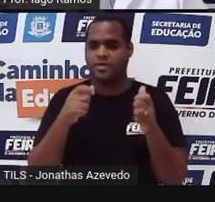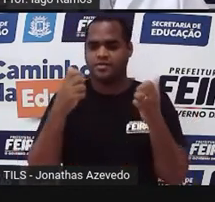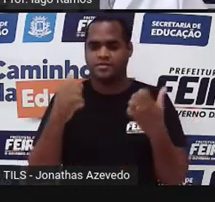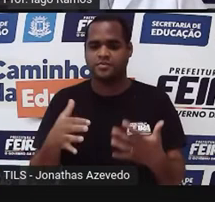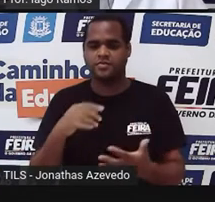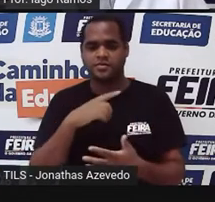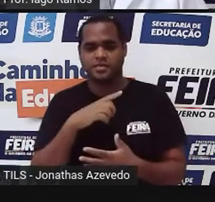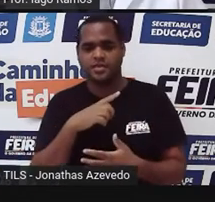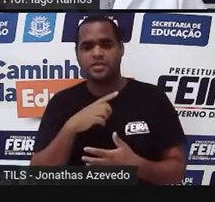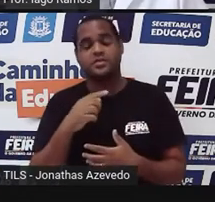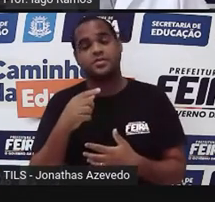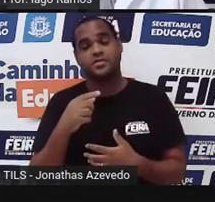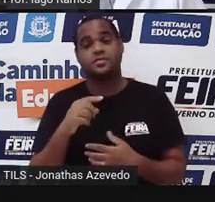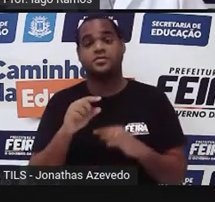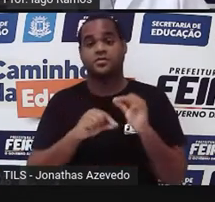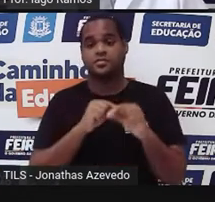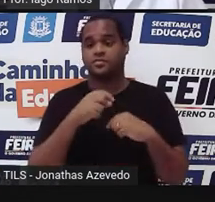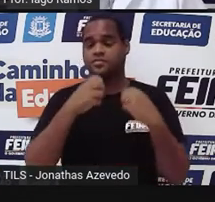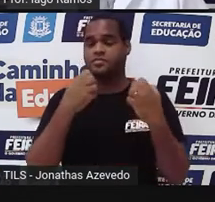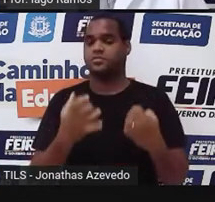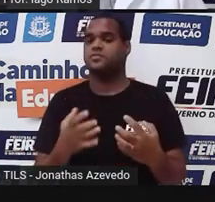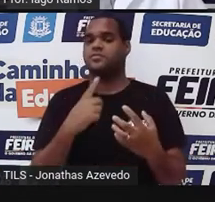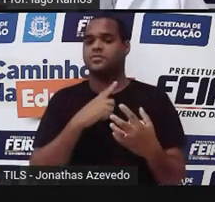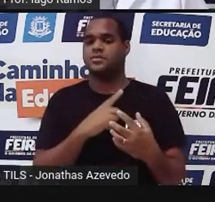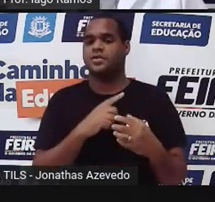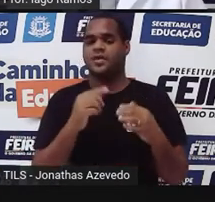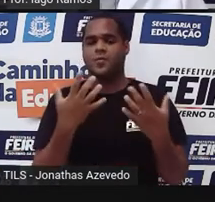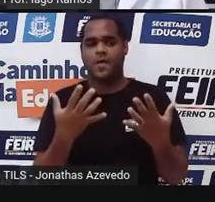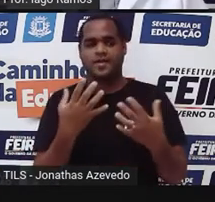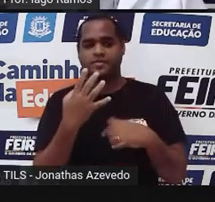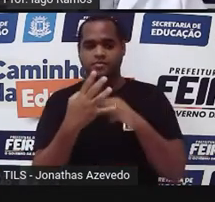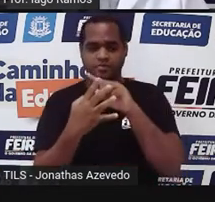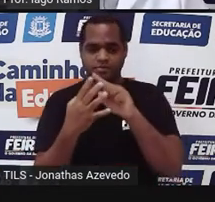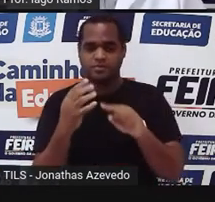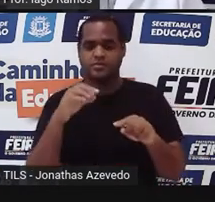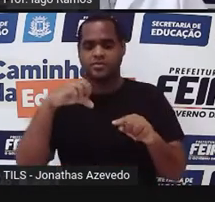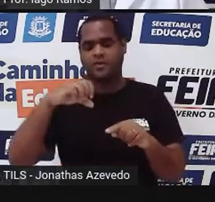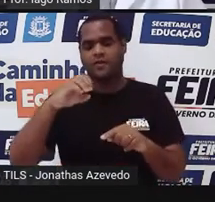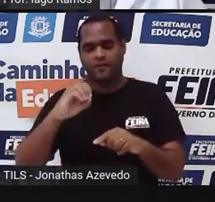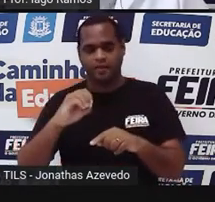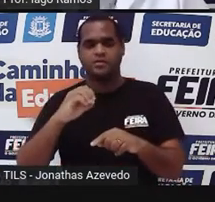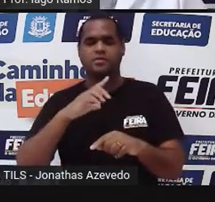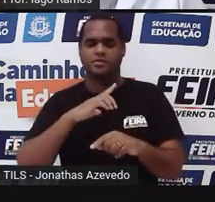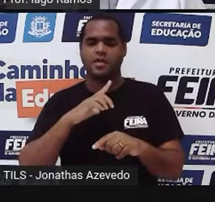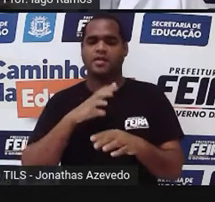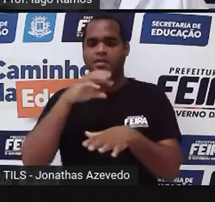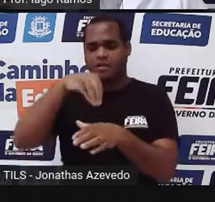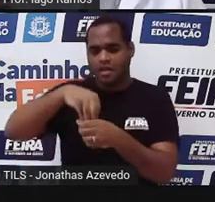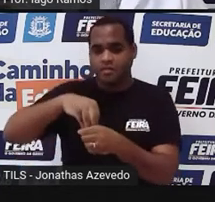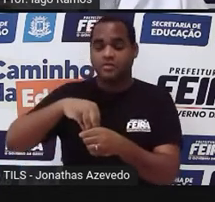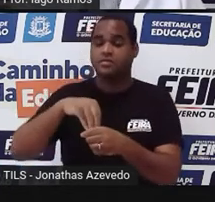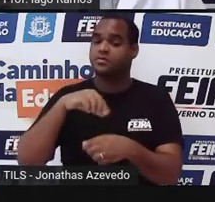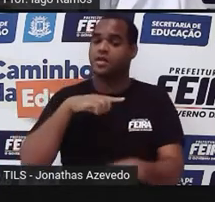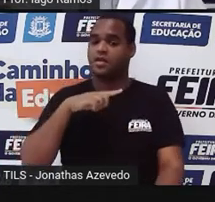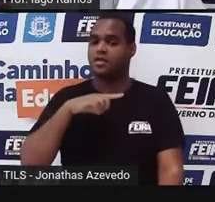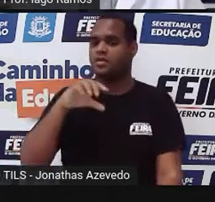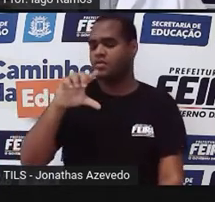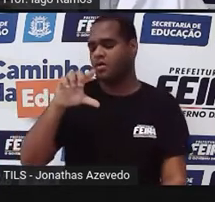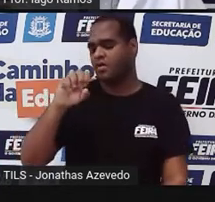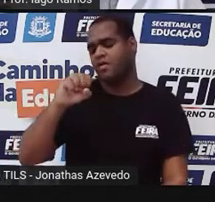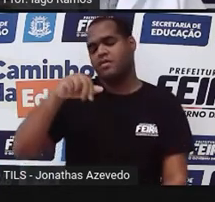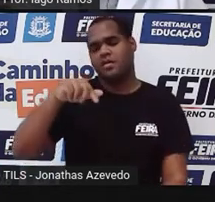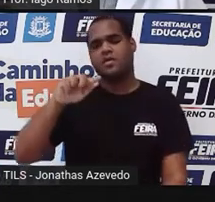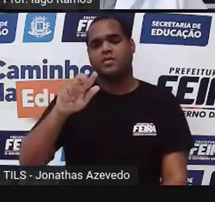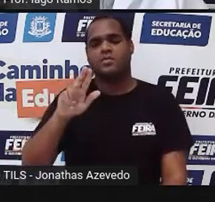tem quatro ângulos de 90 graus dentro dele. E tem losango que esses ângulos não são